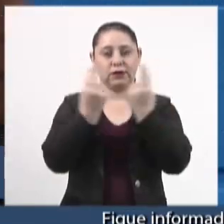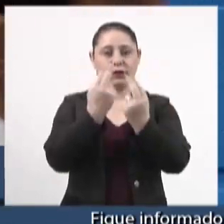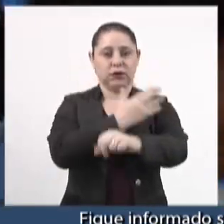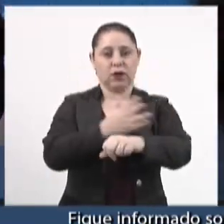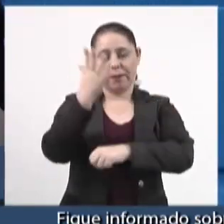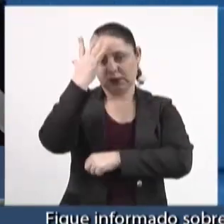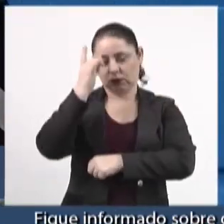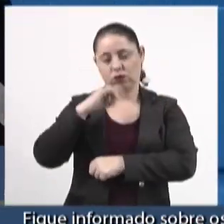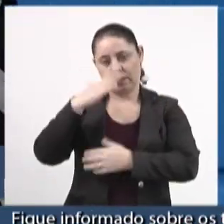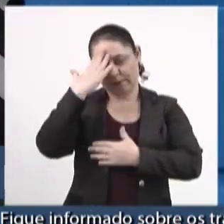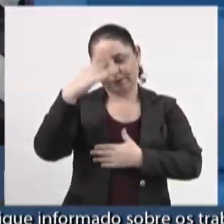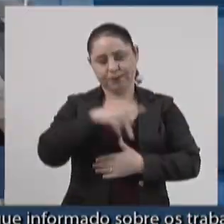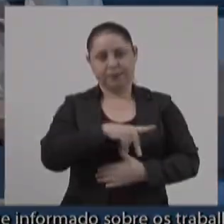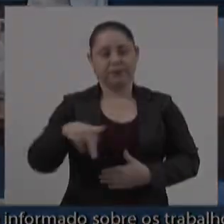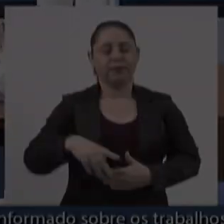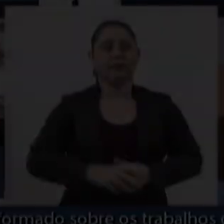Por enquanto é isso. Obrigada, presidente.